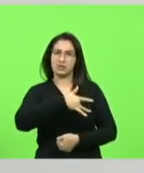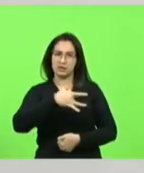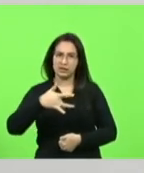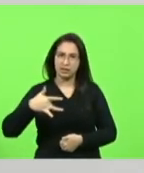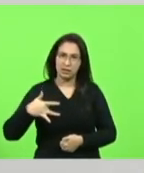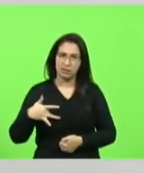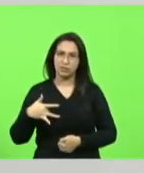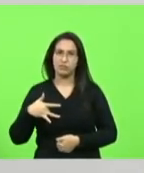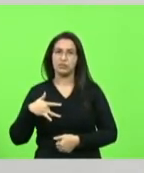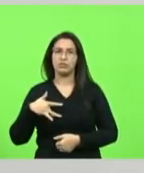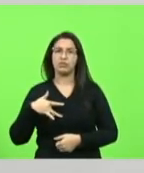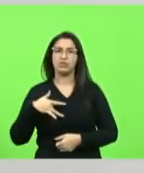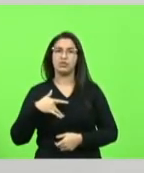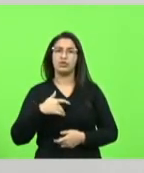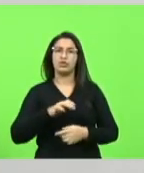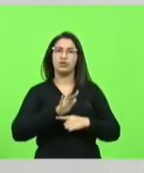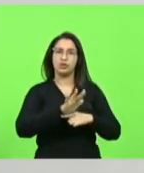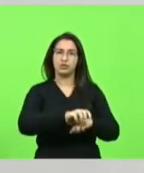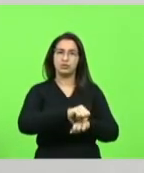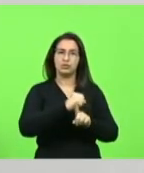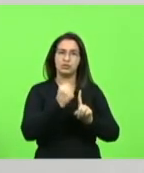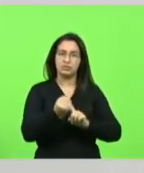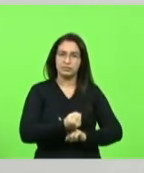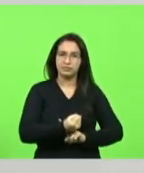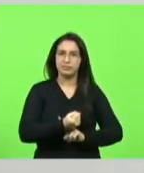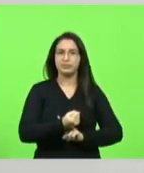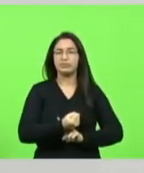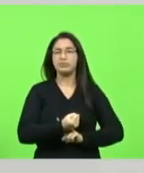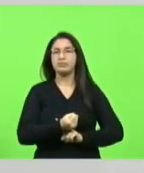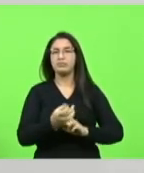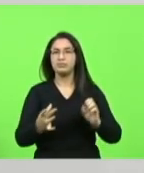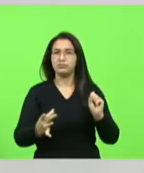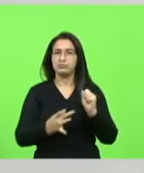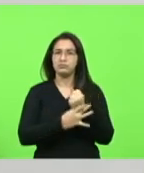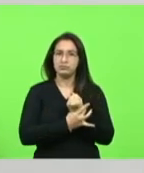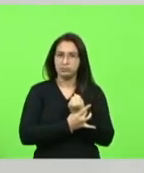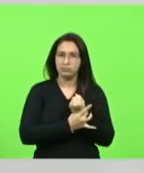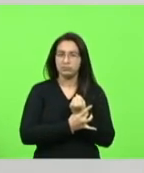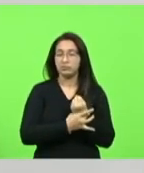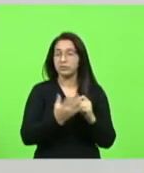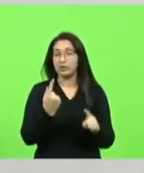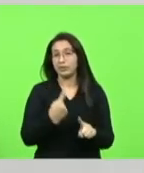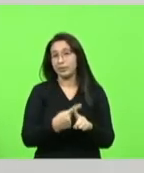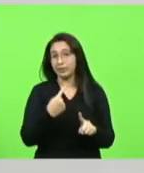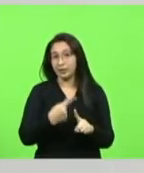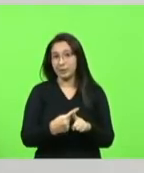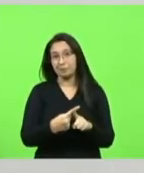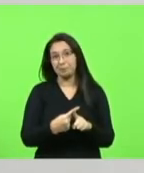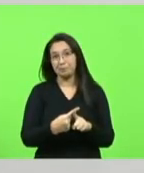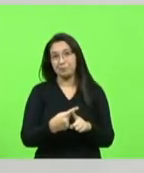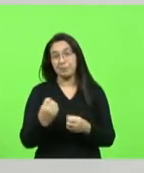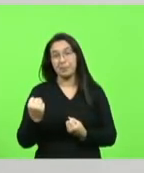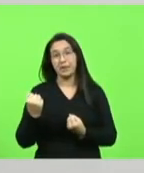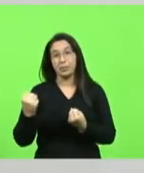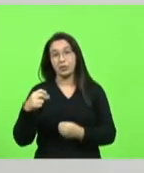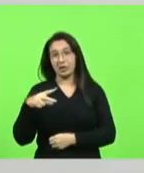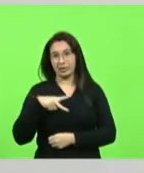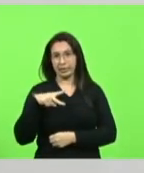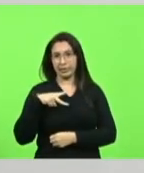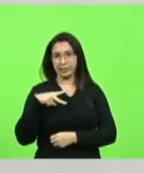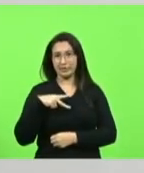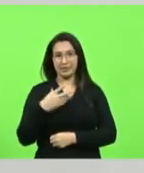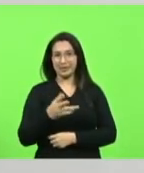assistência social boa segurança porque isto o poder privado não vai fazer